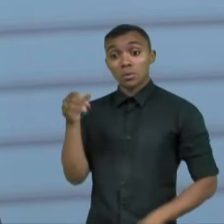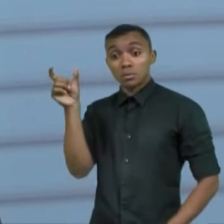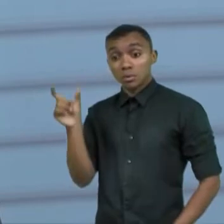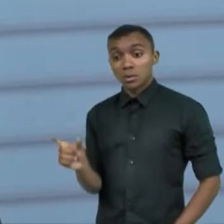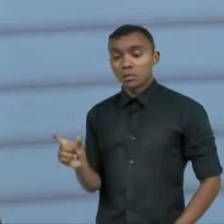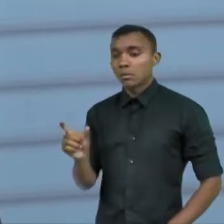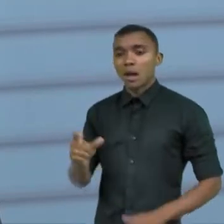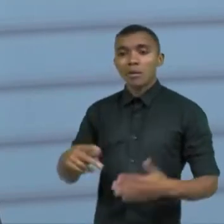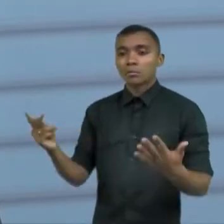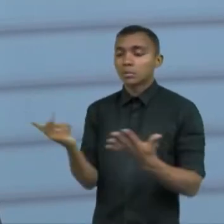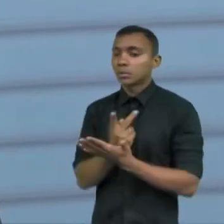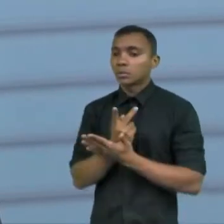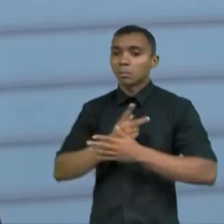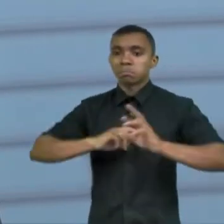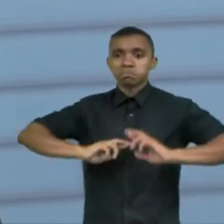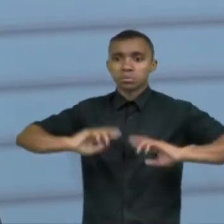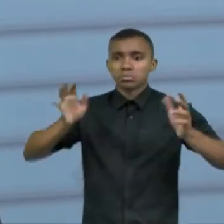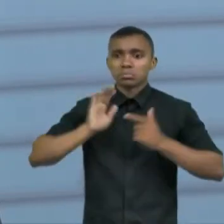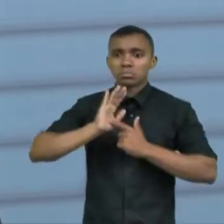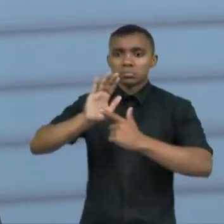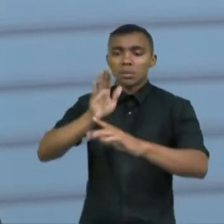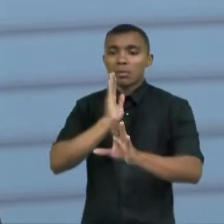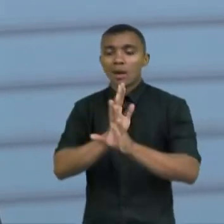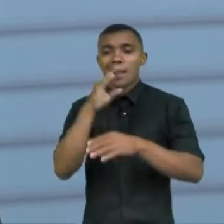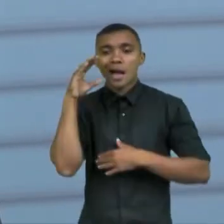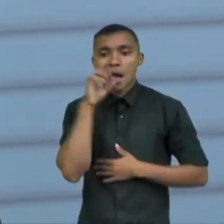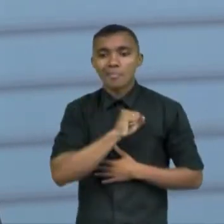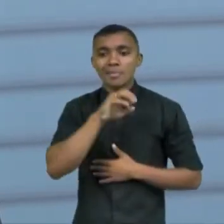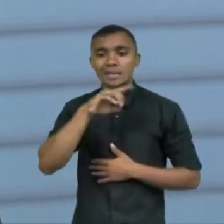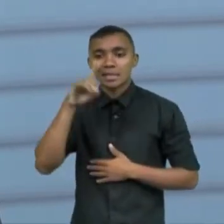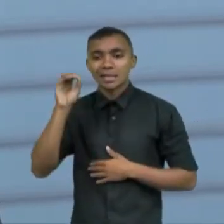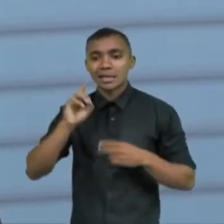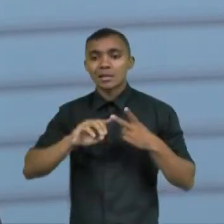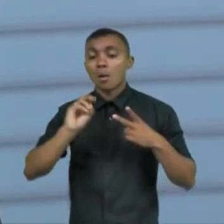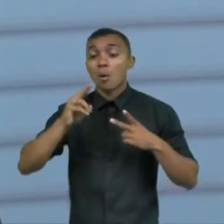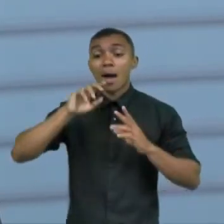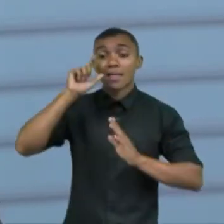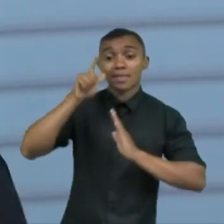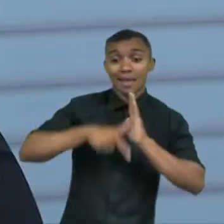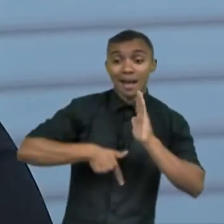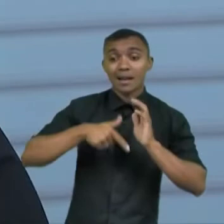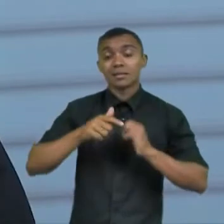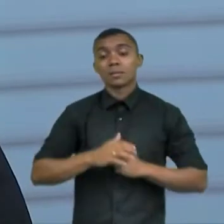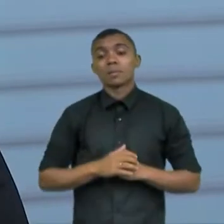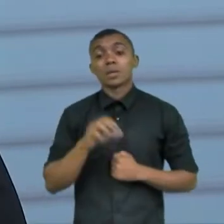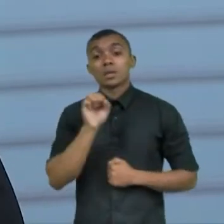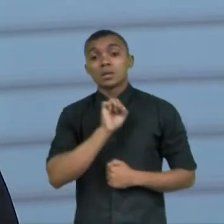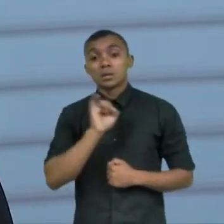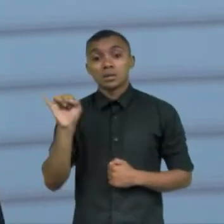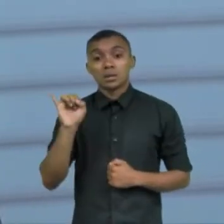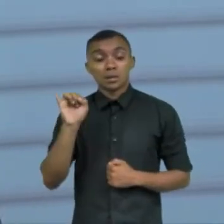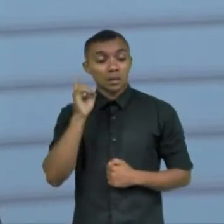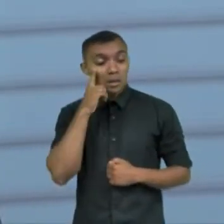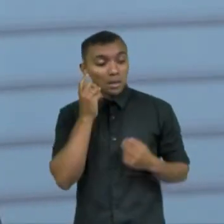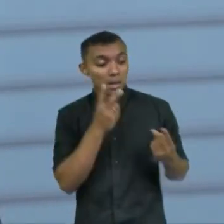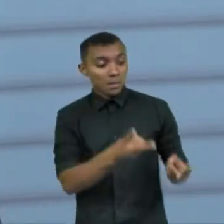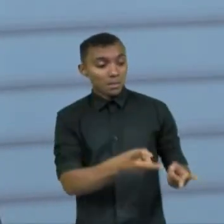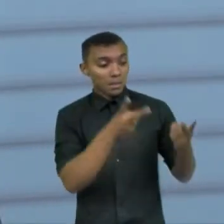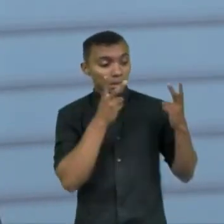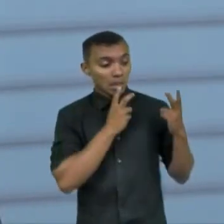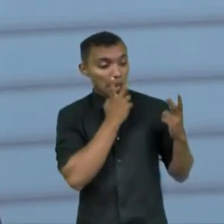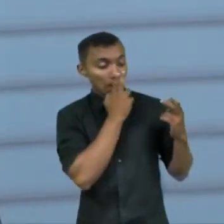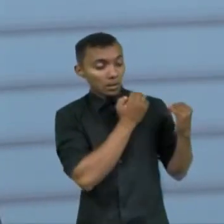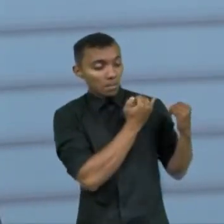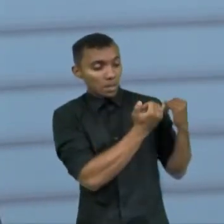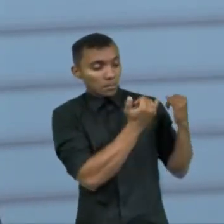surpreender em qualquer situação com diagnóstico precoce com diagnóstico tardio se você se vê em situações semelhantes